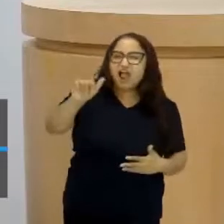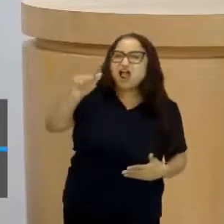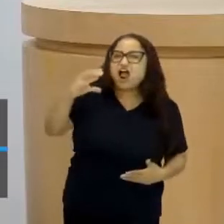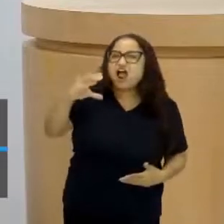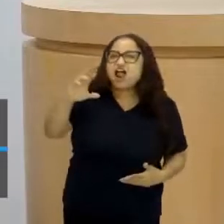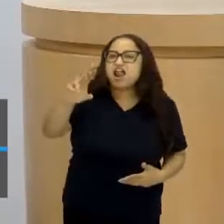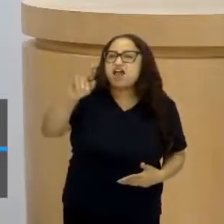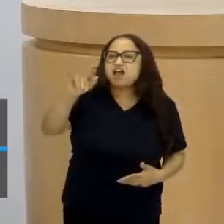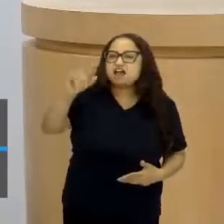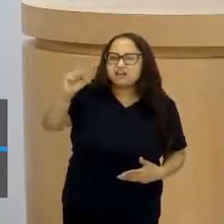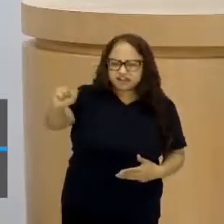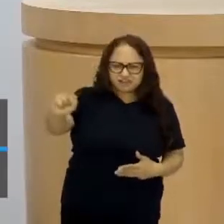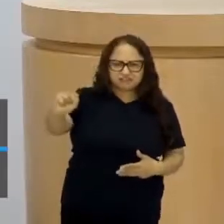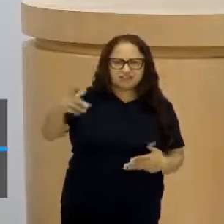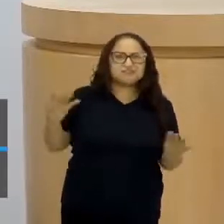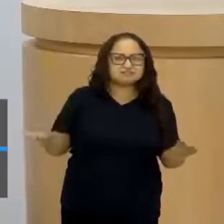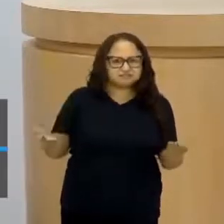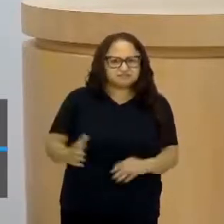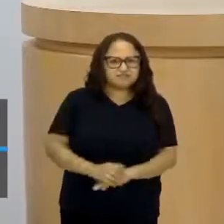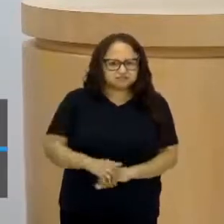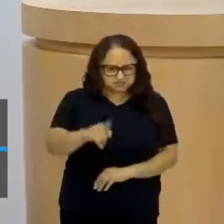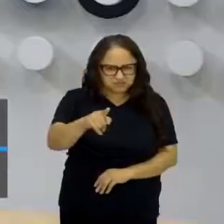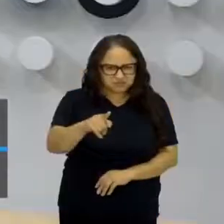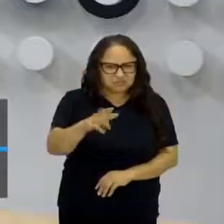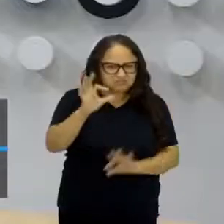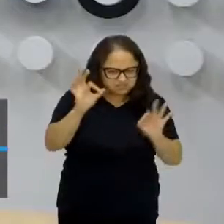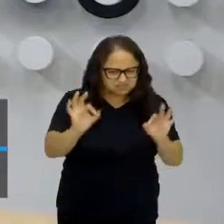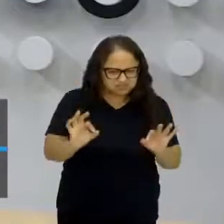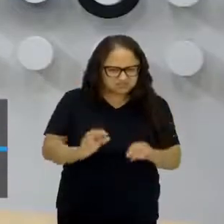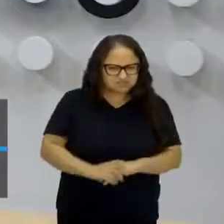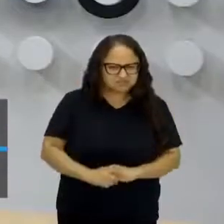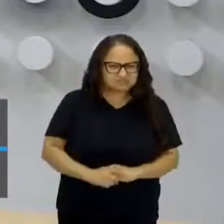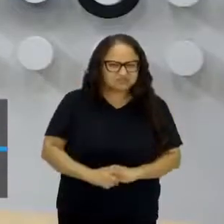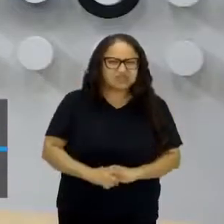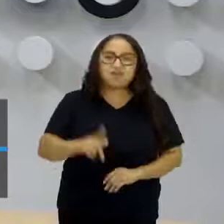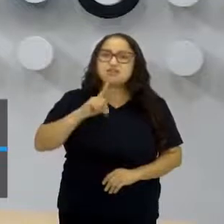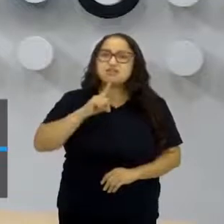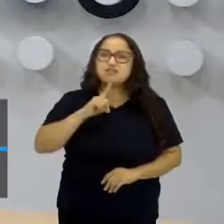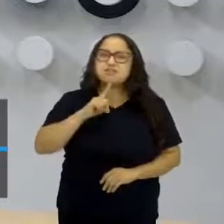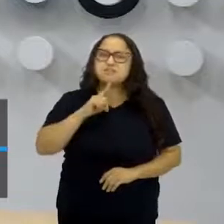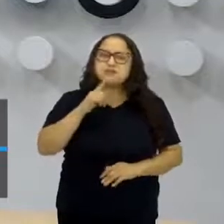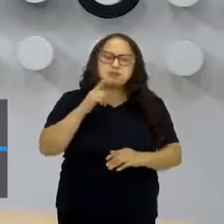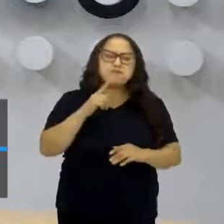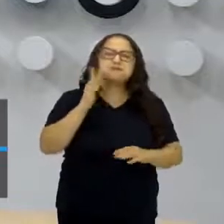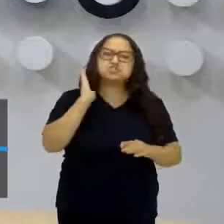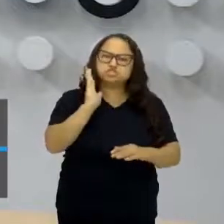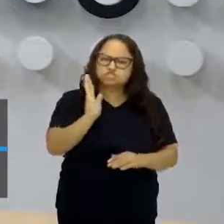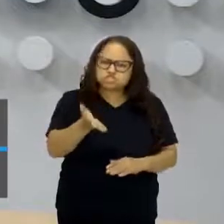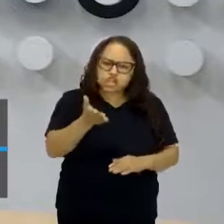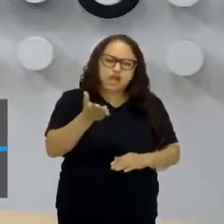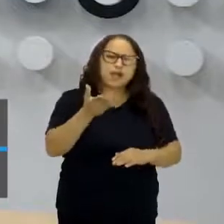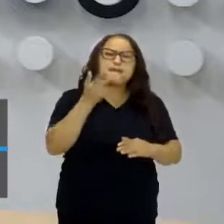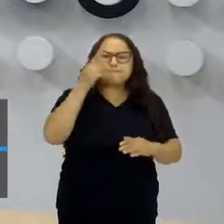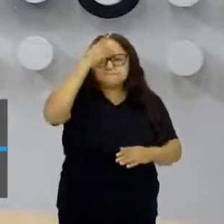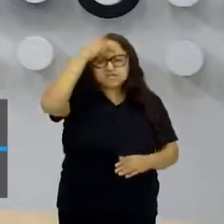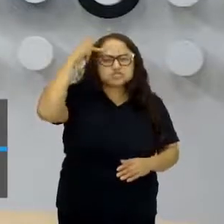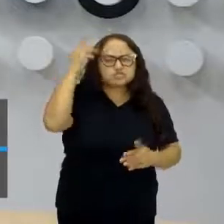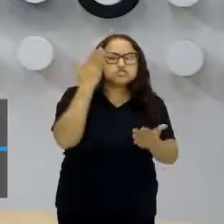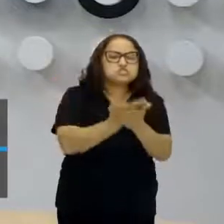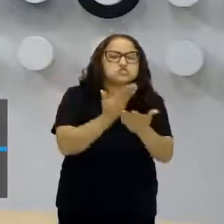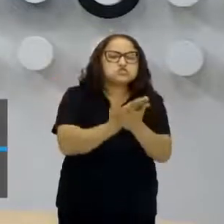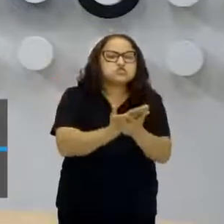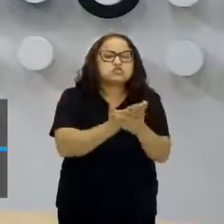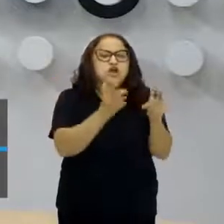vidas dos jovens. Será que está mesmo? Tem gente que estuda isso, o horário adequado, a postagem adequada, a